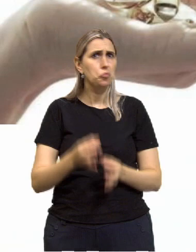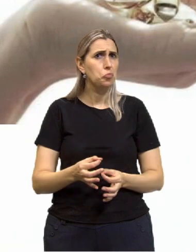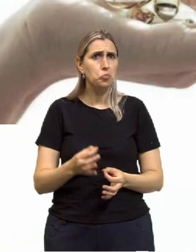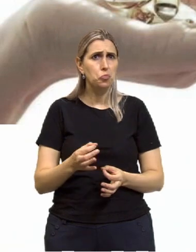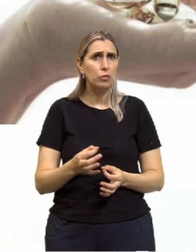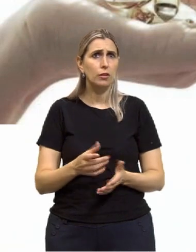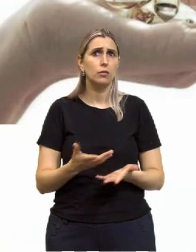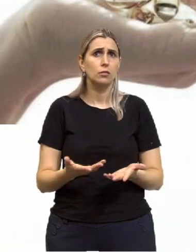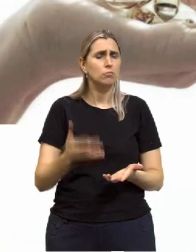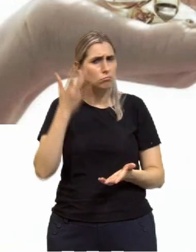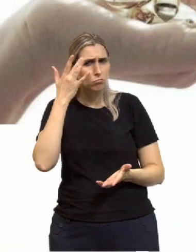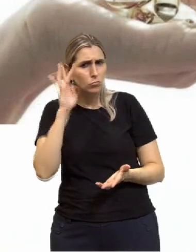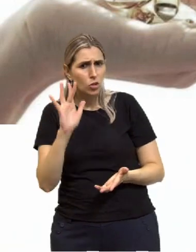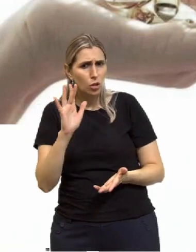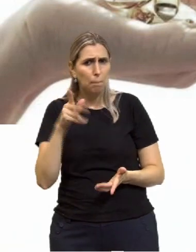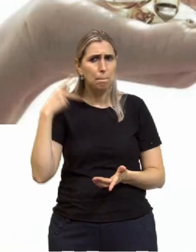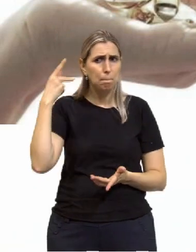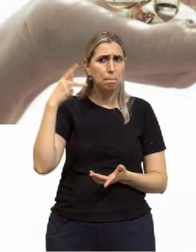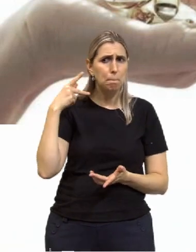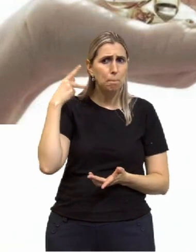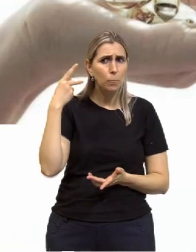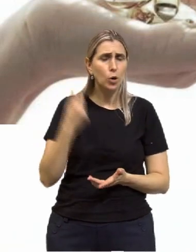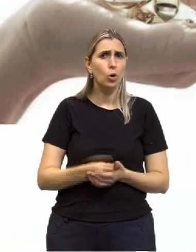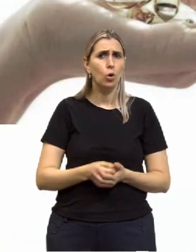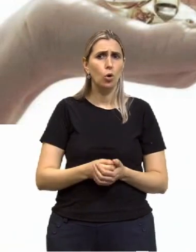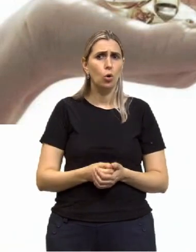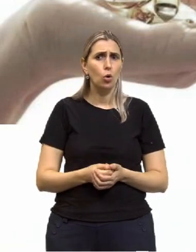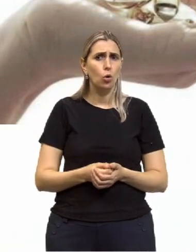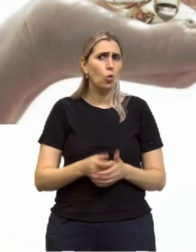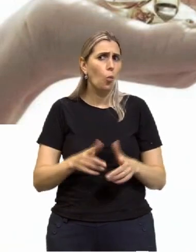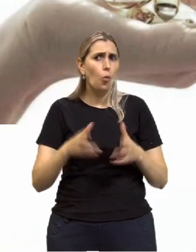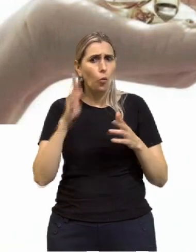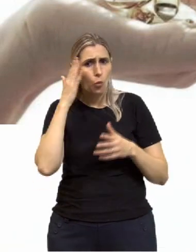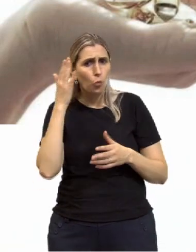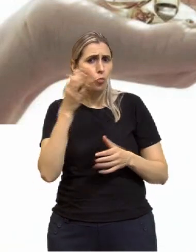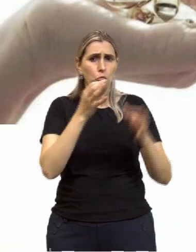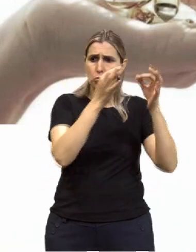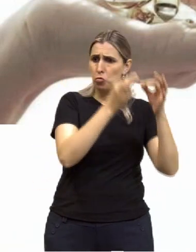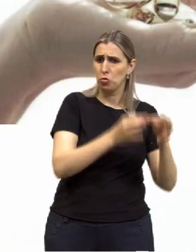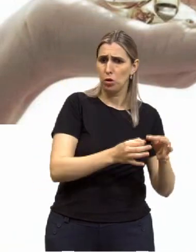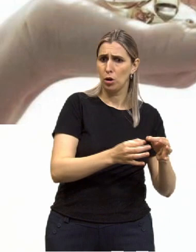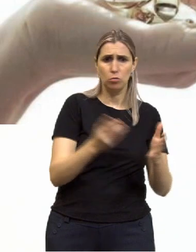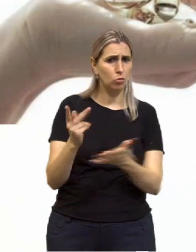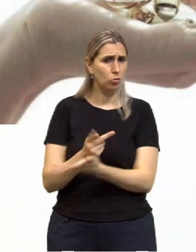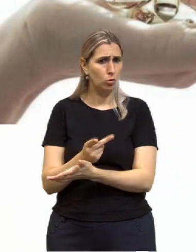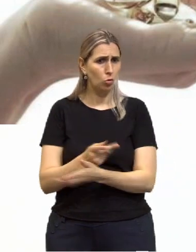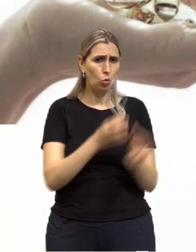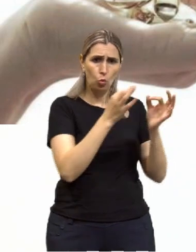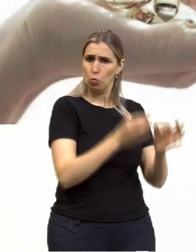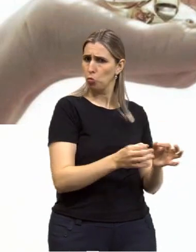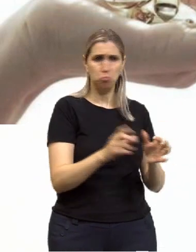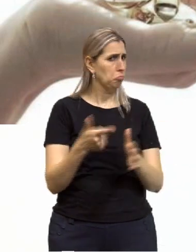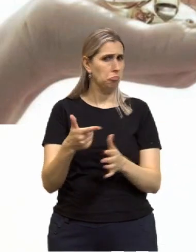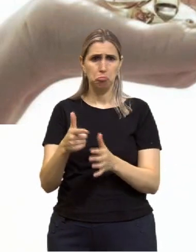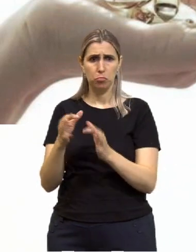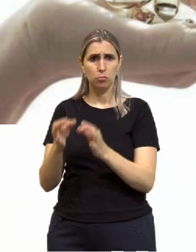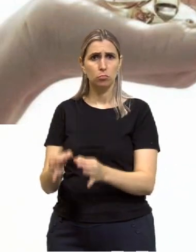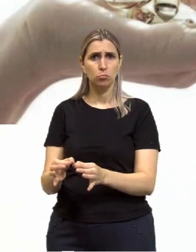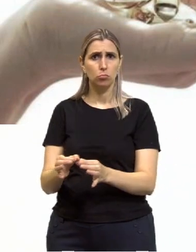ação correta pensando em política. Como distinguir o certo e o errado, o justo e o injusto?